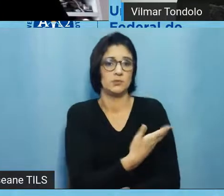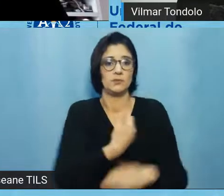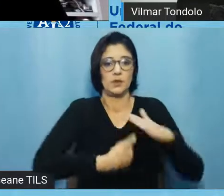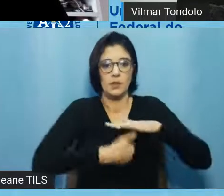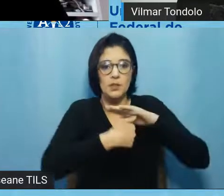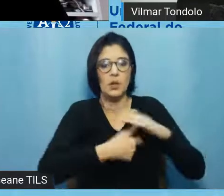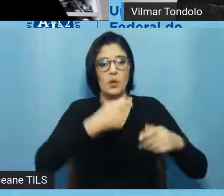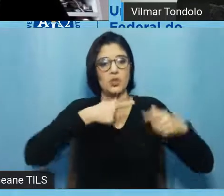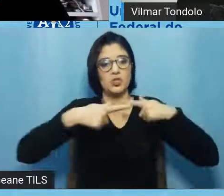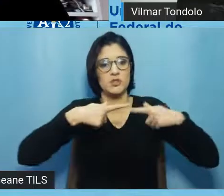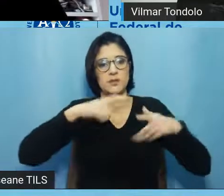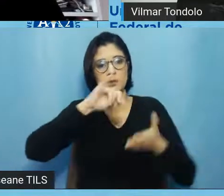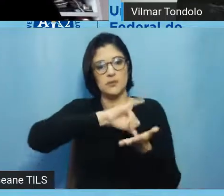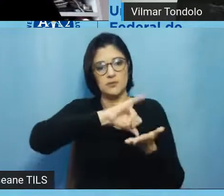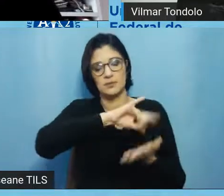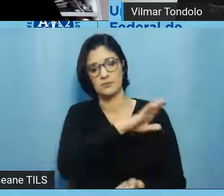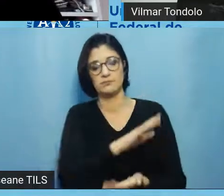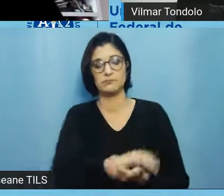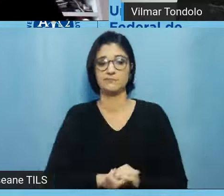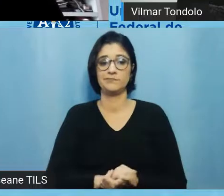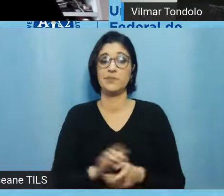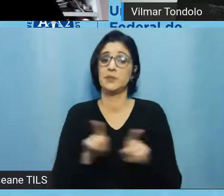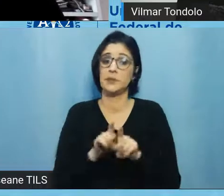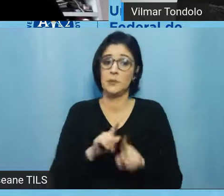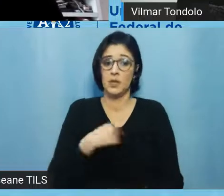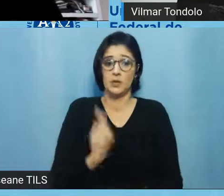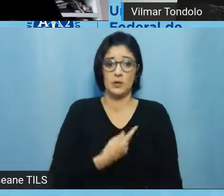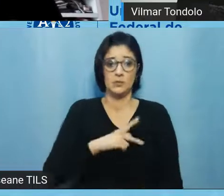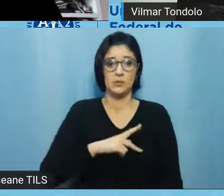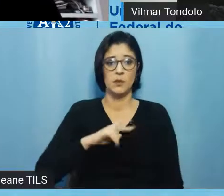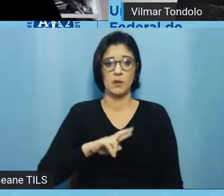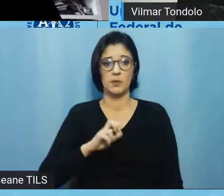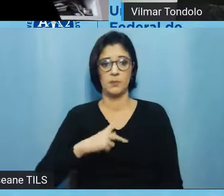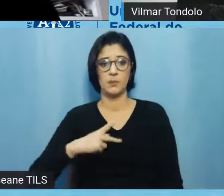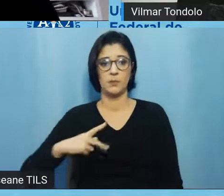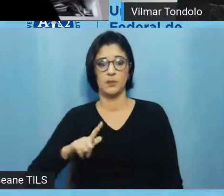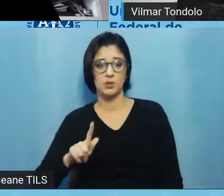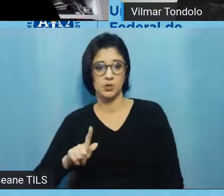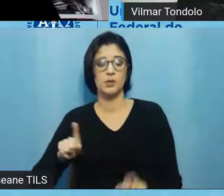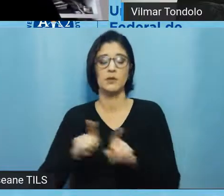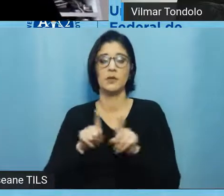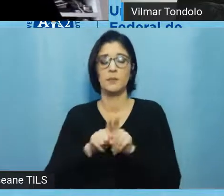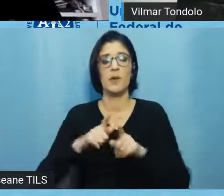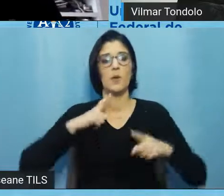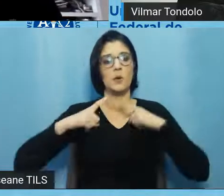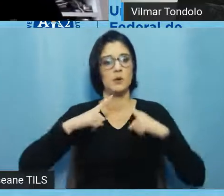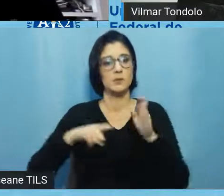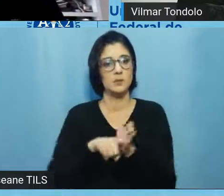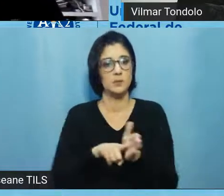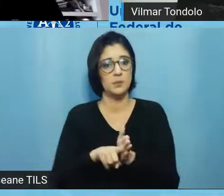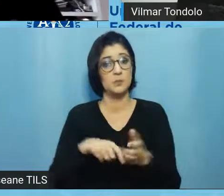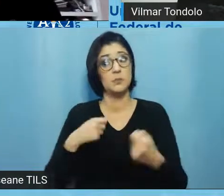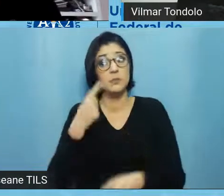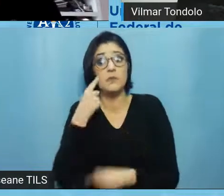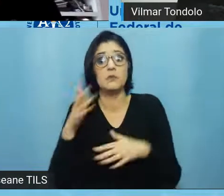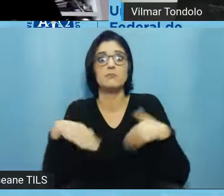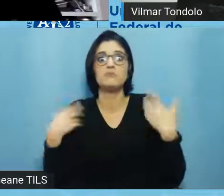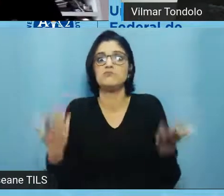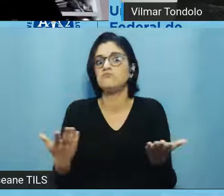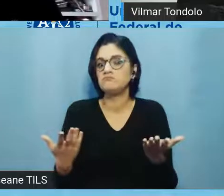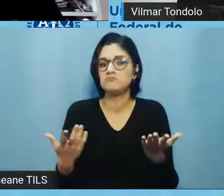em conjunto com a administração, e aí, claro, com o apoio da PRPPG e da coordenação de pesquisa também, a gente pode avaliar possibilidades, né, de